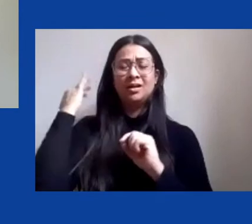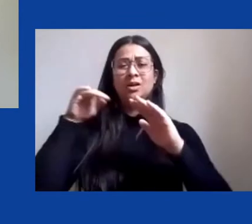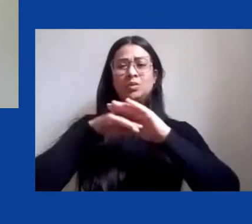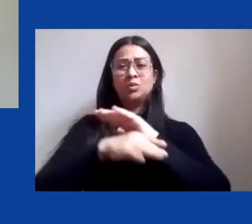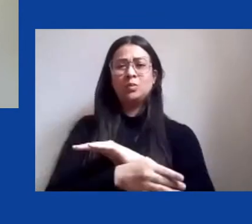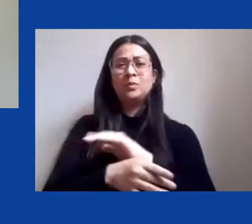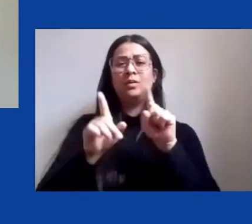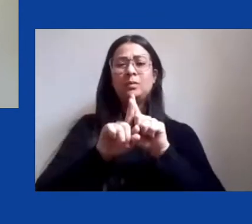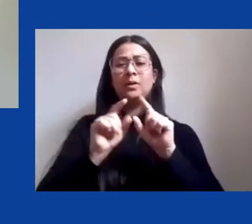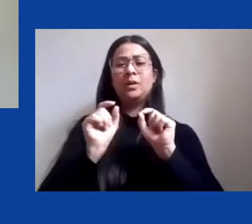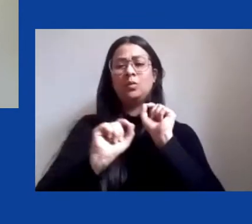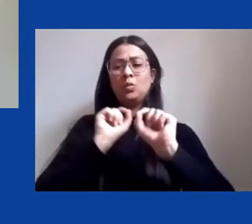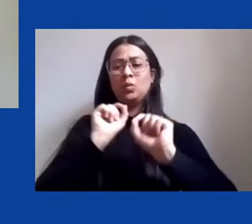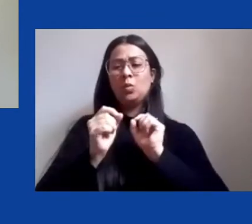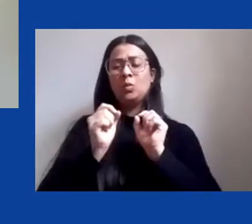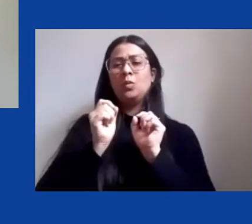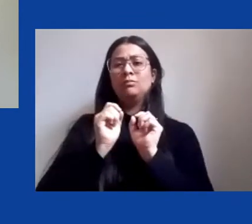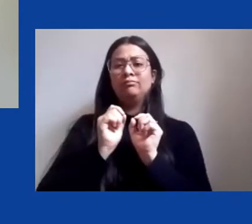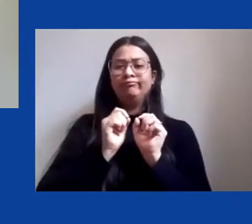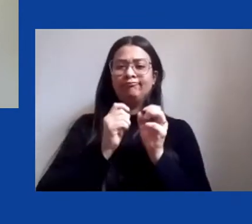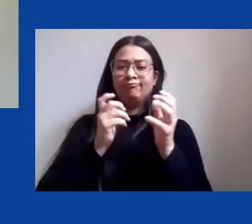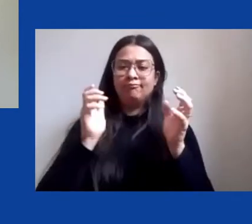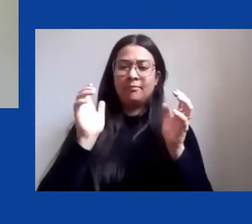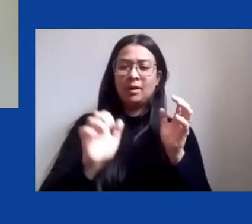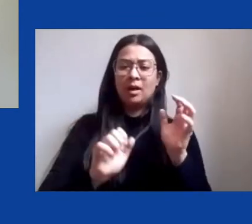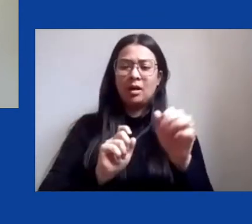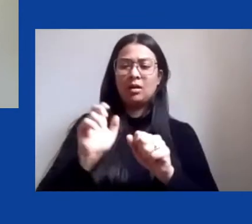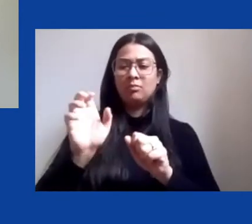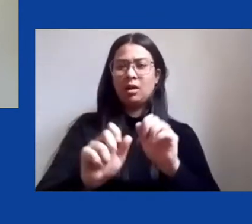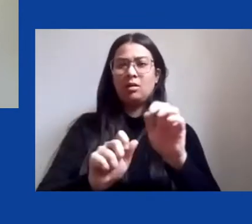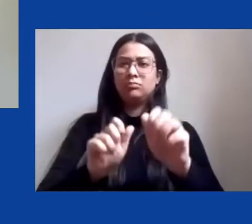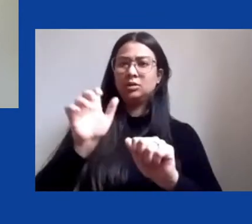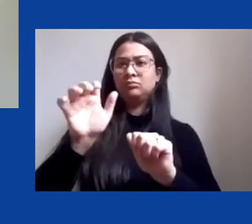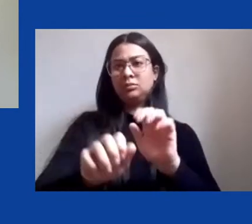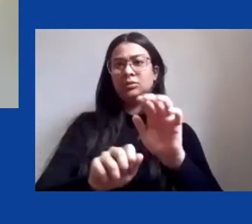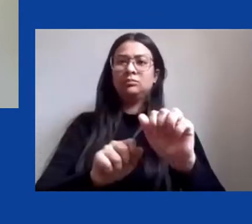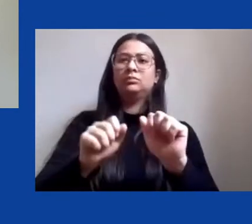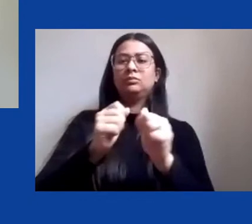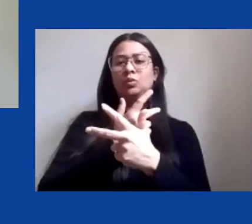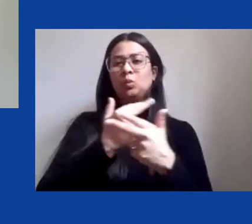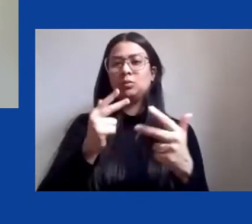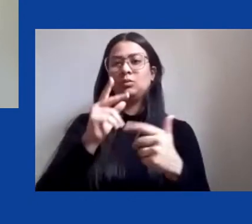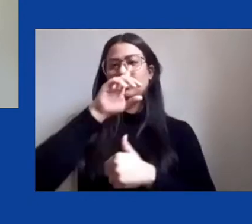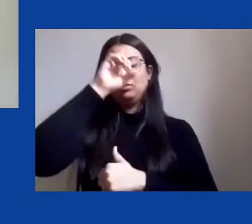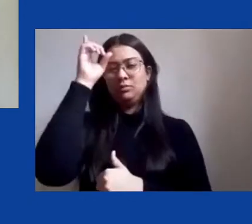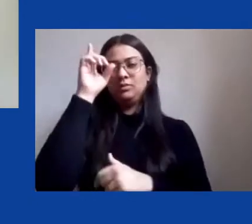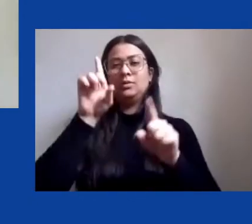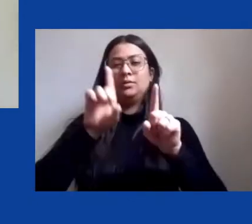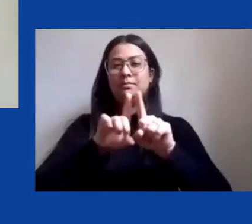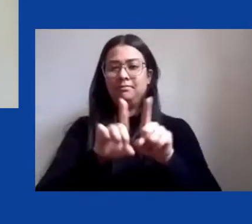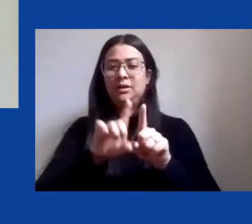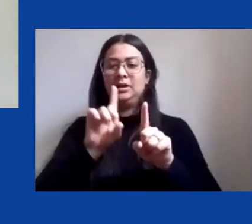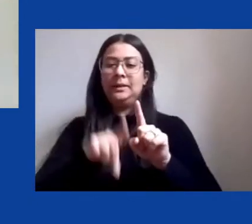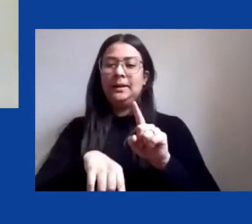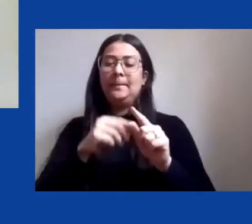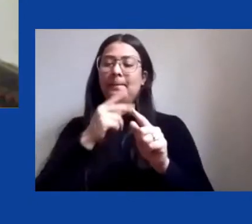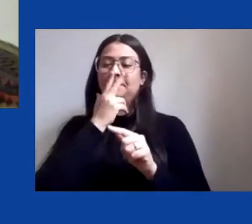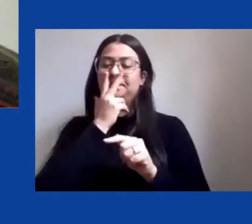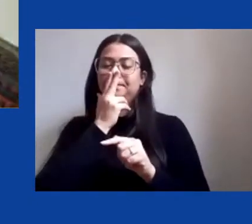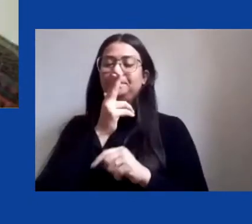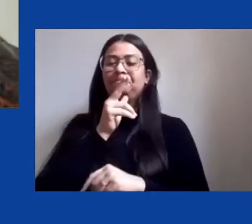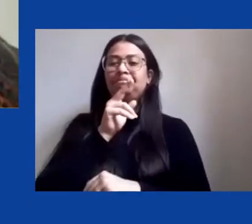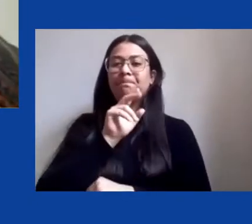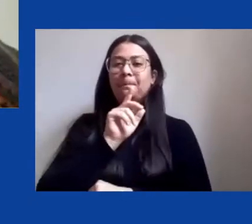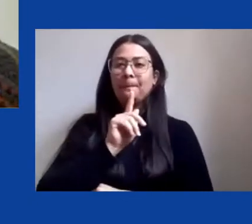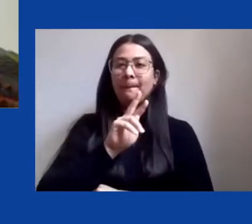naturais no Brasil, por definição, vistos como perdulários e predatórios. Bom, é desnecessário dizer que,